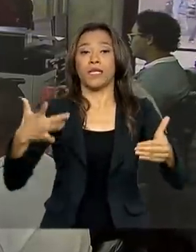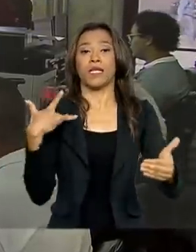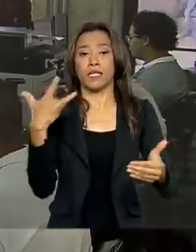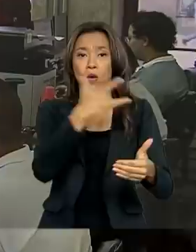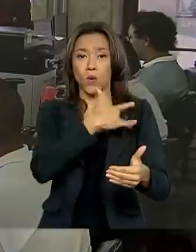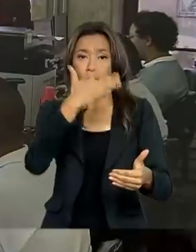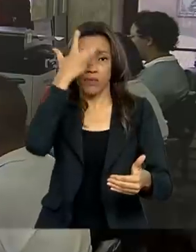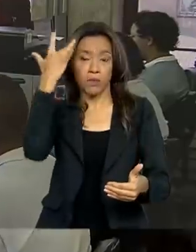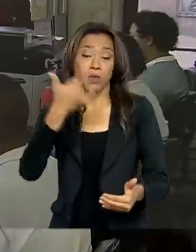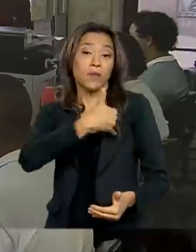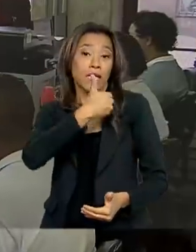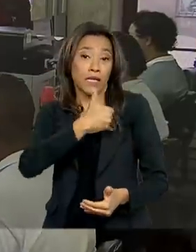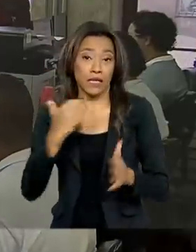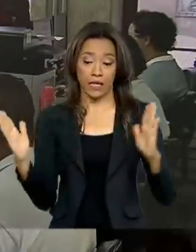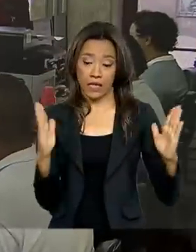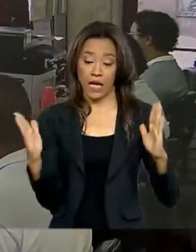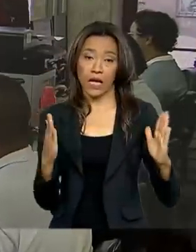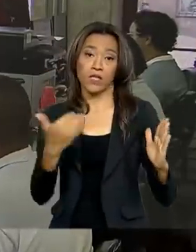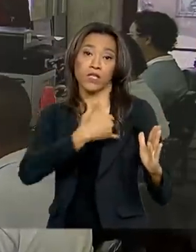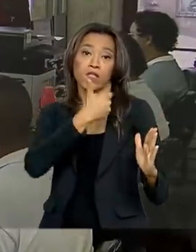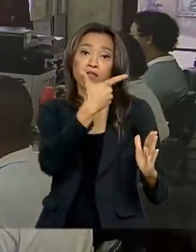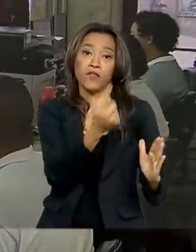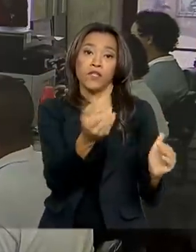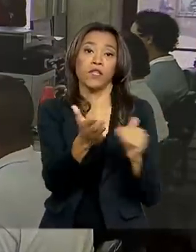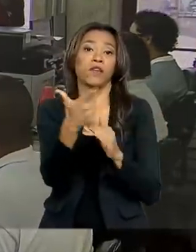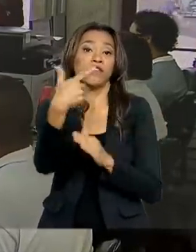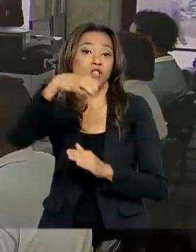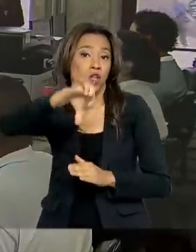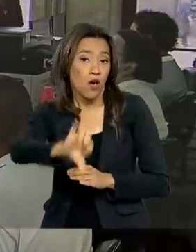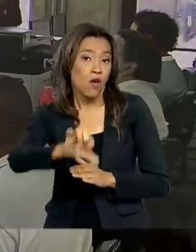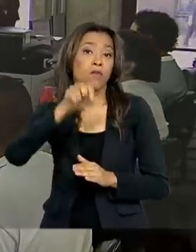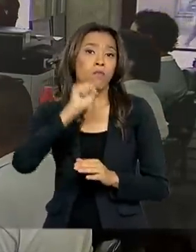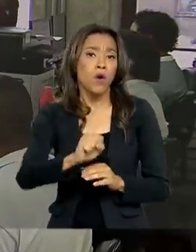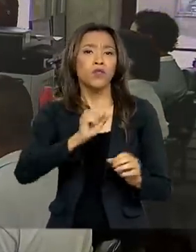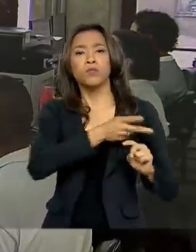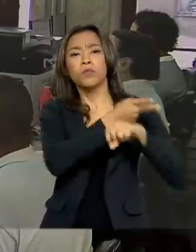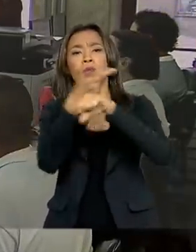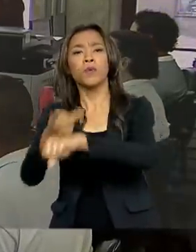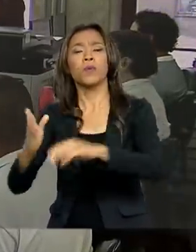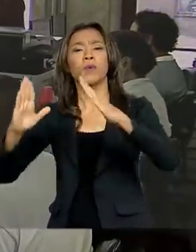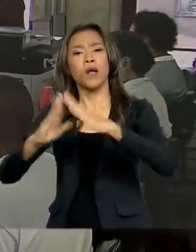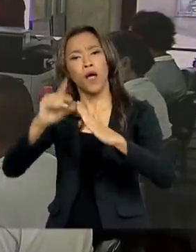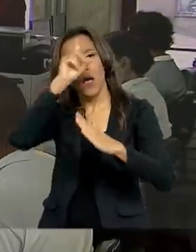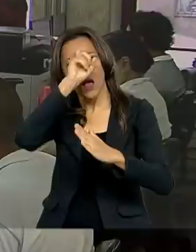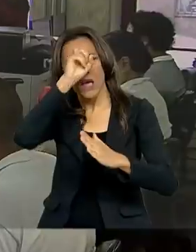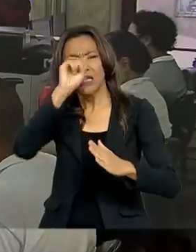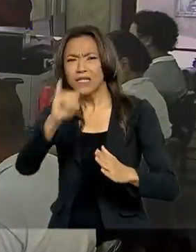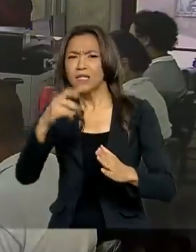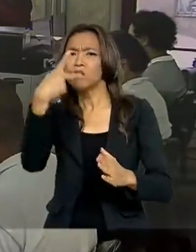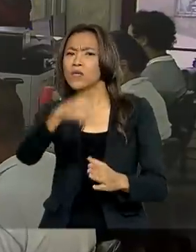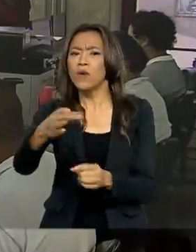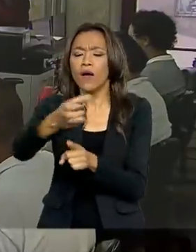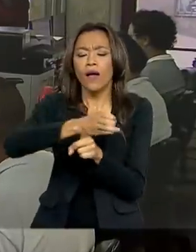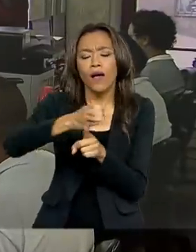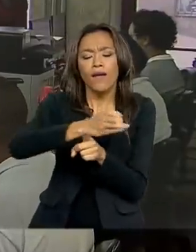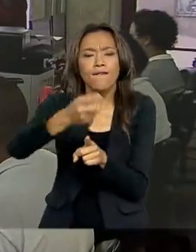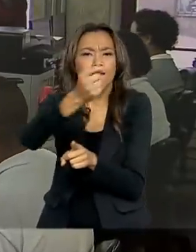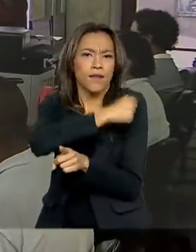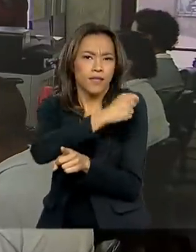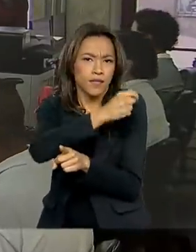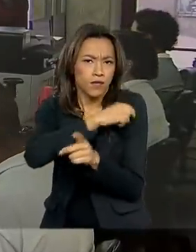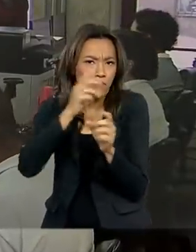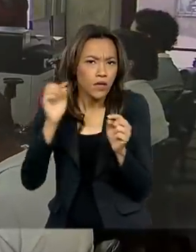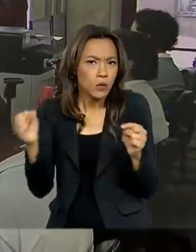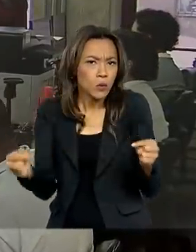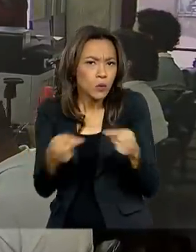compareçam às unidades básicas de saúde em todo o país para verificar se a carteirinha está totalmente em dia e, se for o